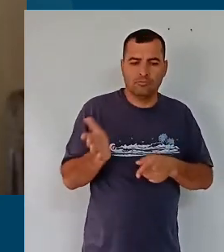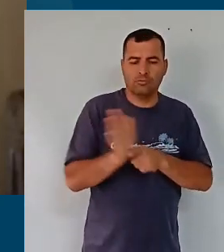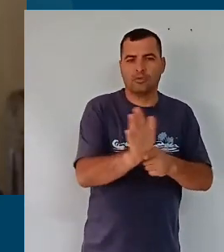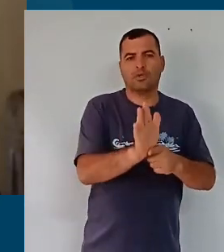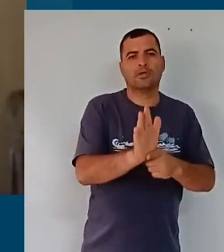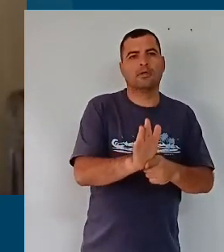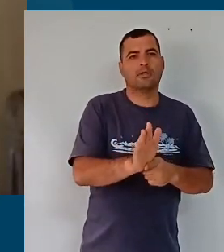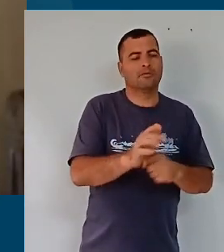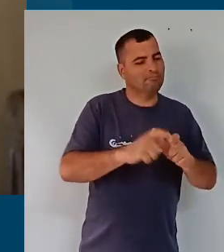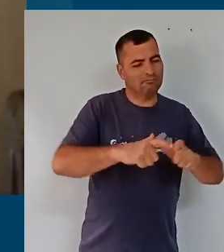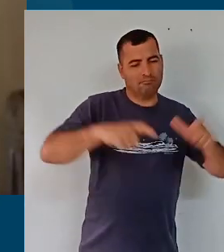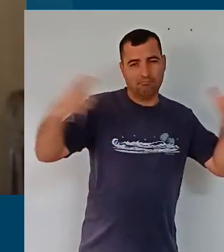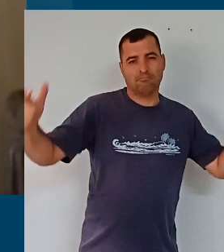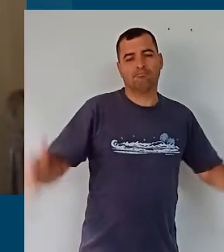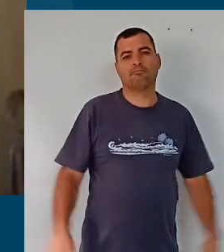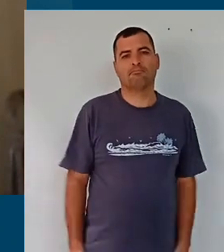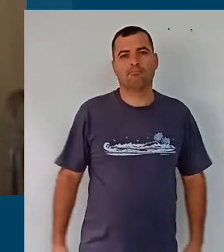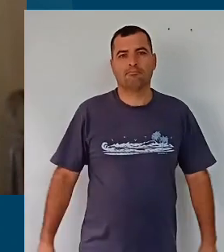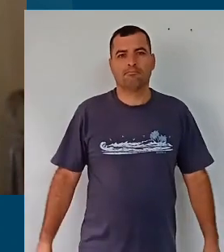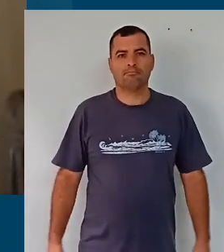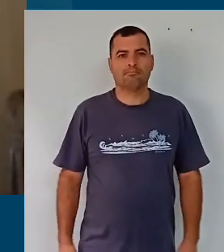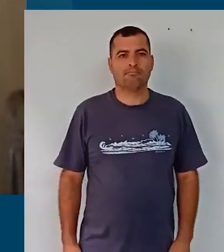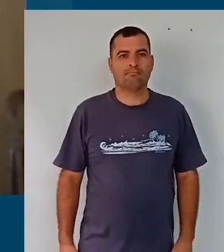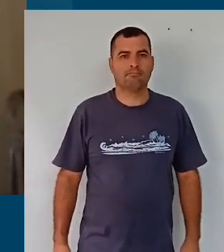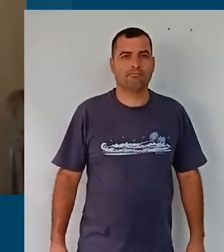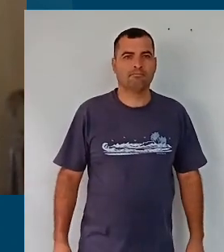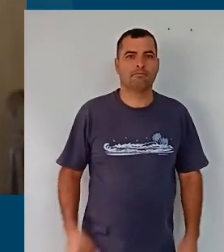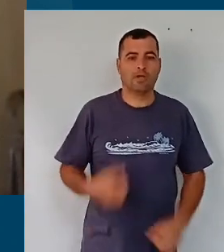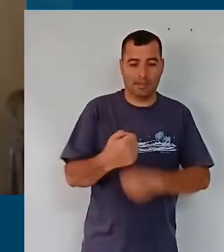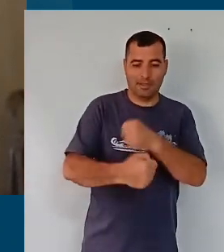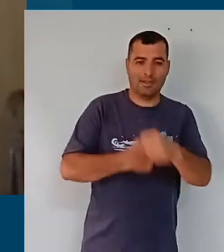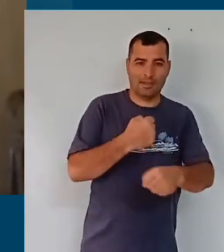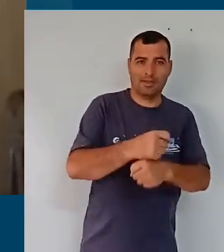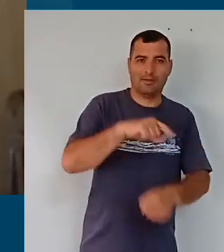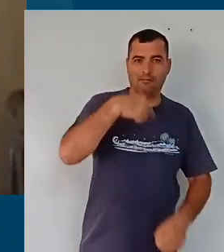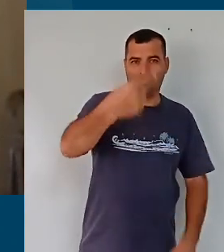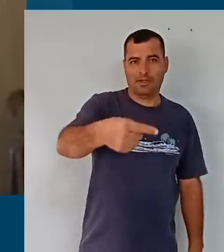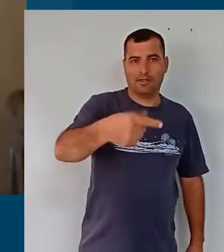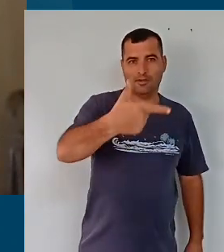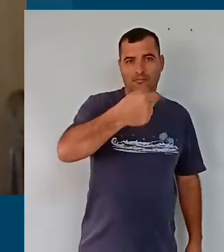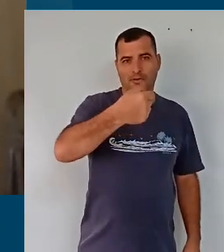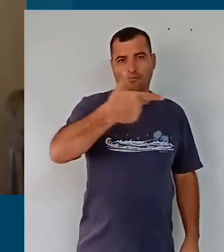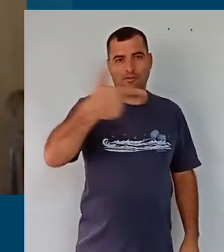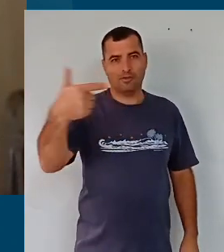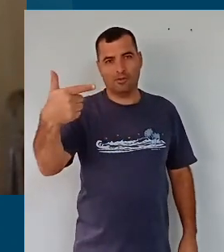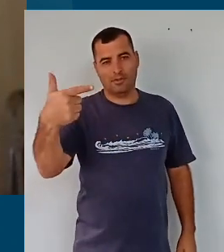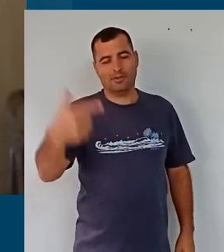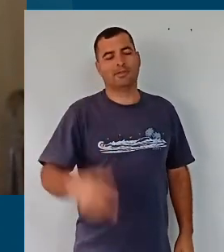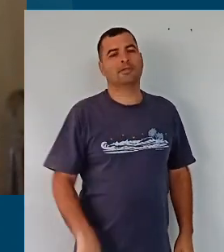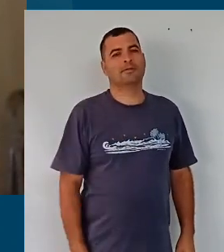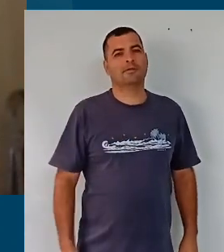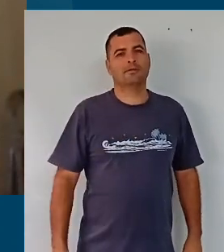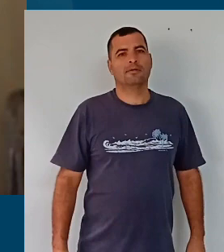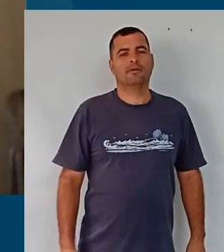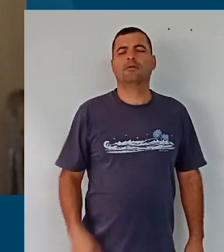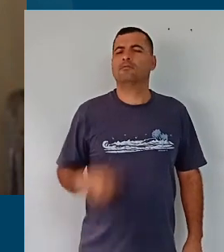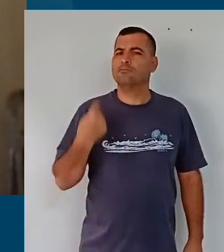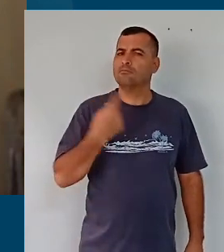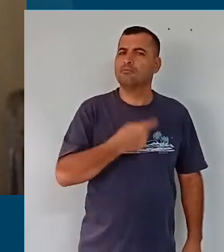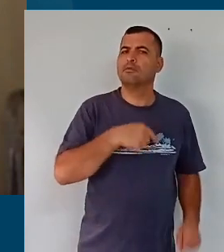colaboração imensurável. O ano de 2022 vai ser um ano que vai nos